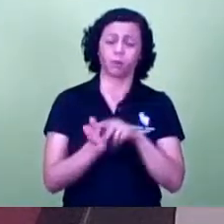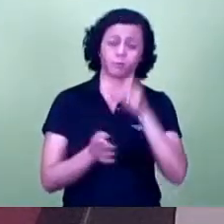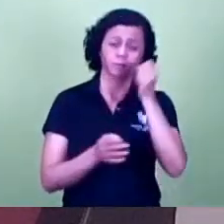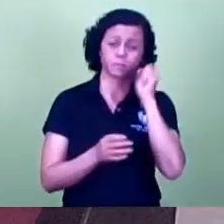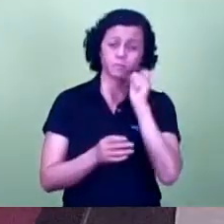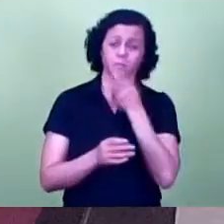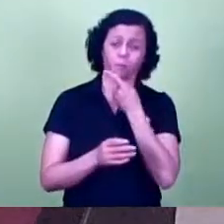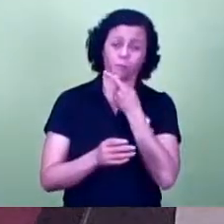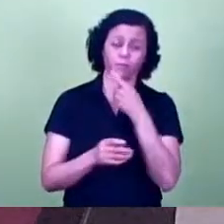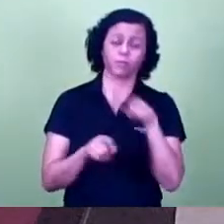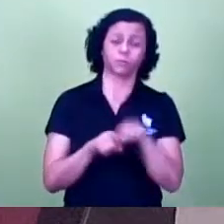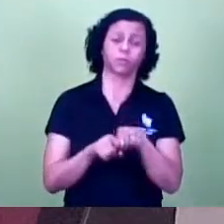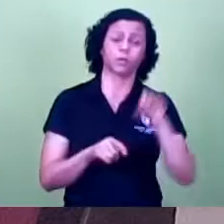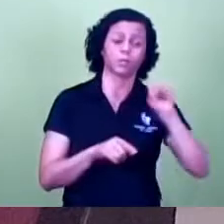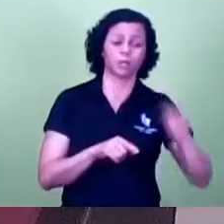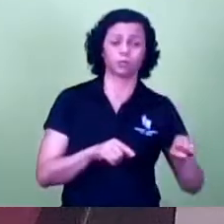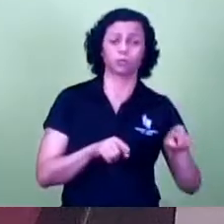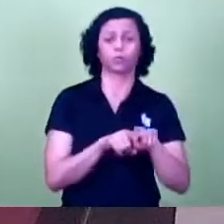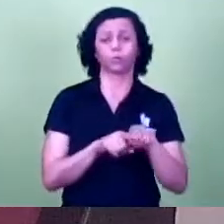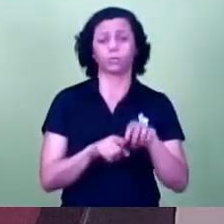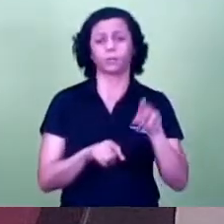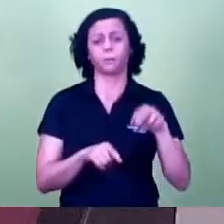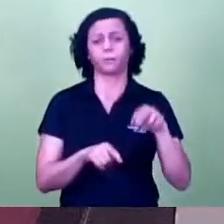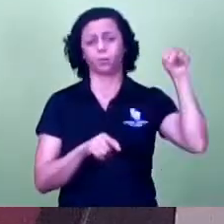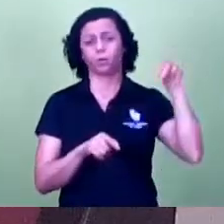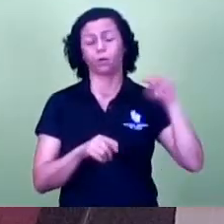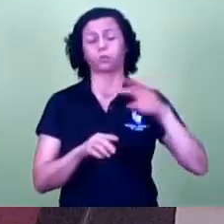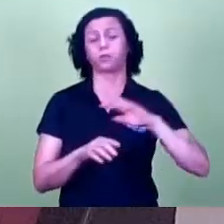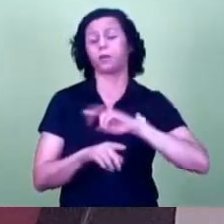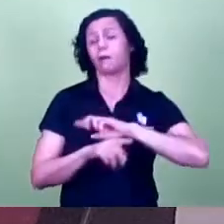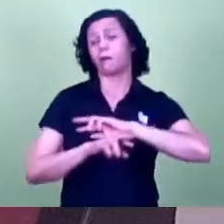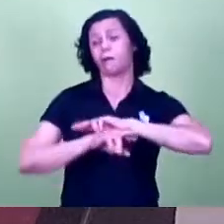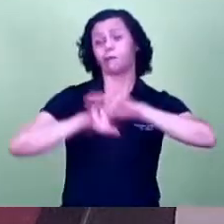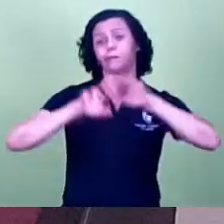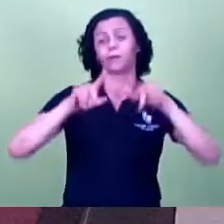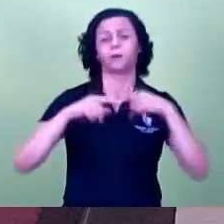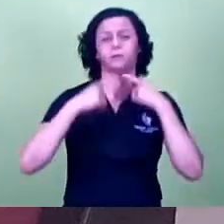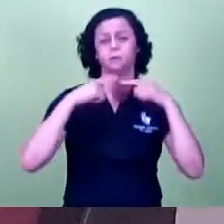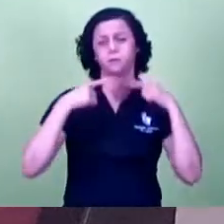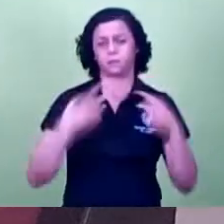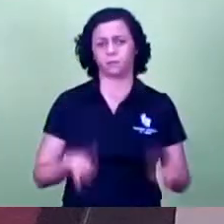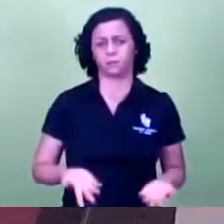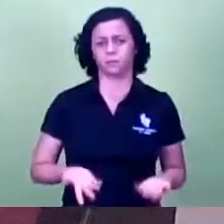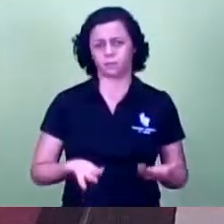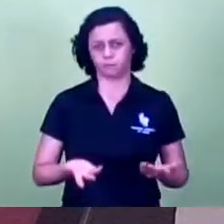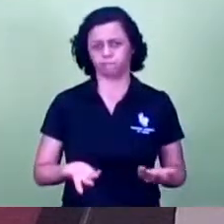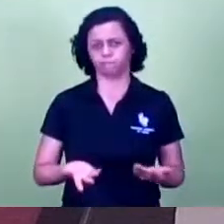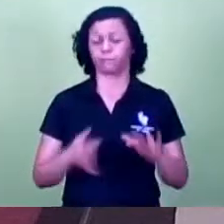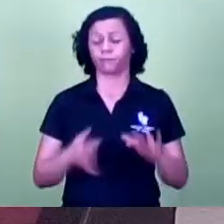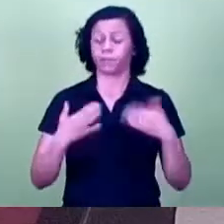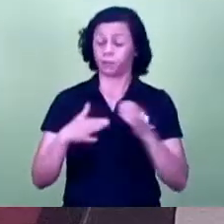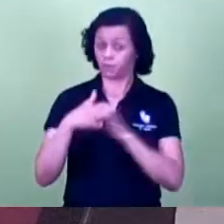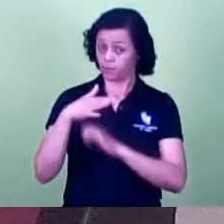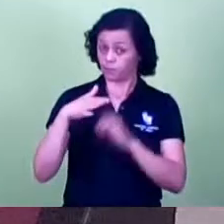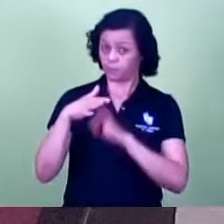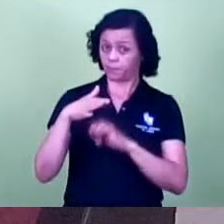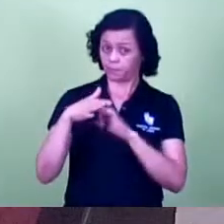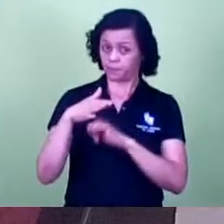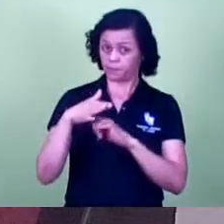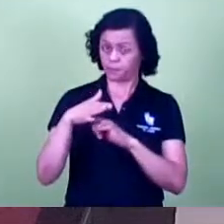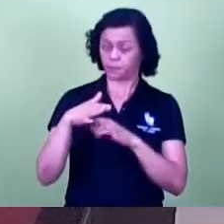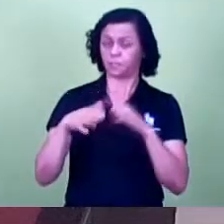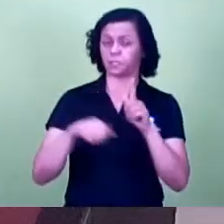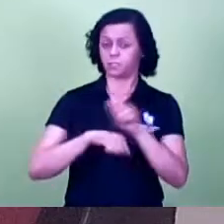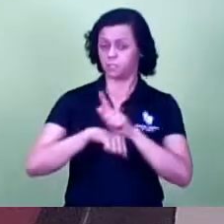e da UPA Norte são reclamações generalizadas então que esses essas empresas também que atendem as UPAs